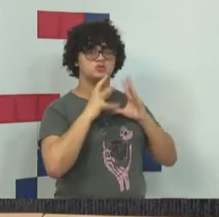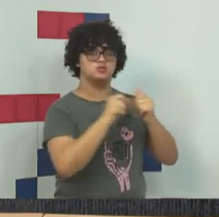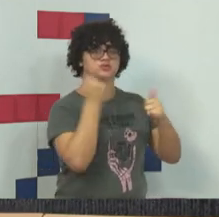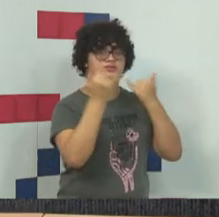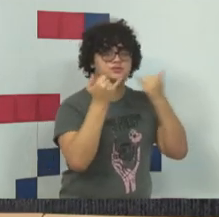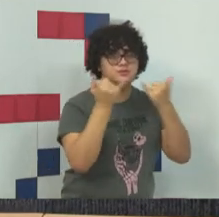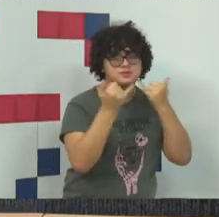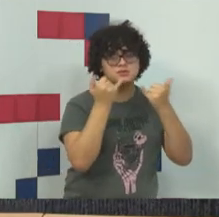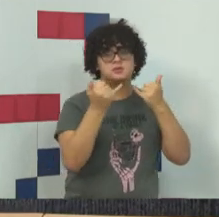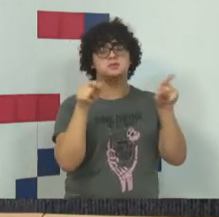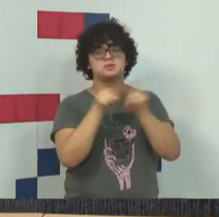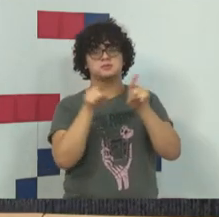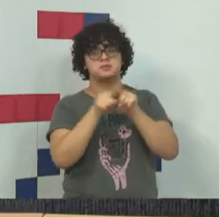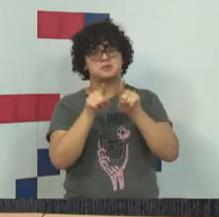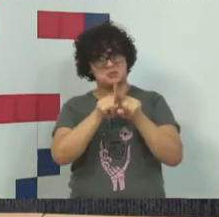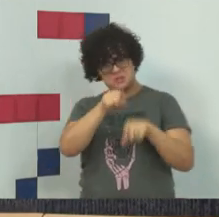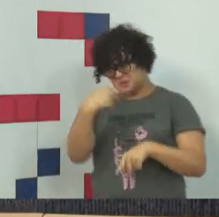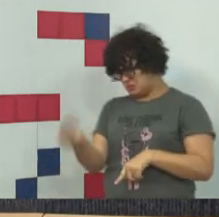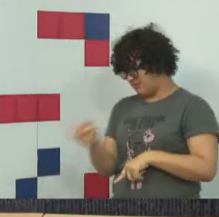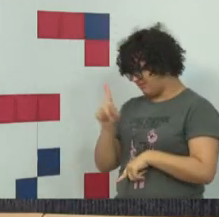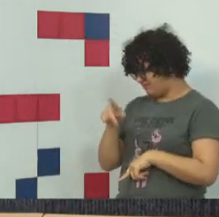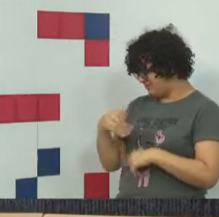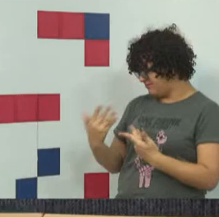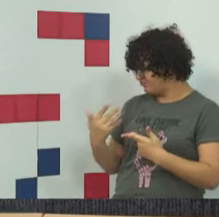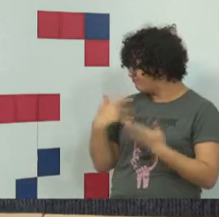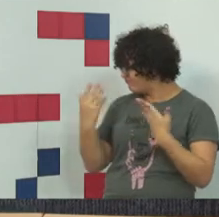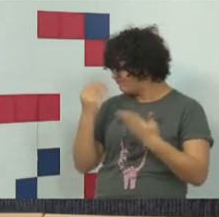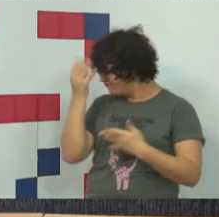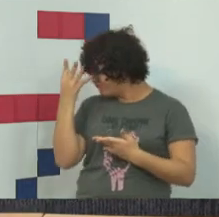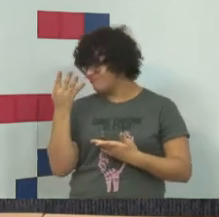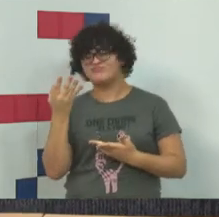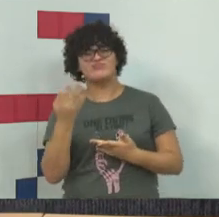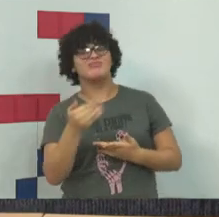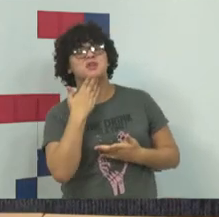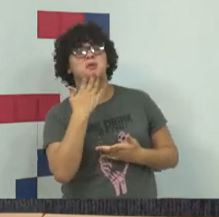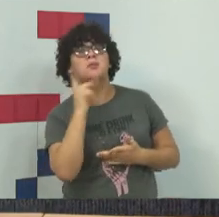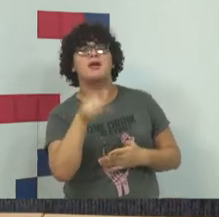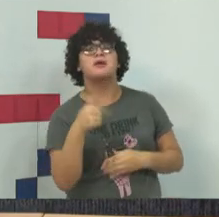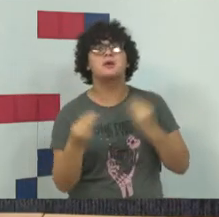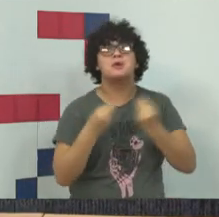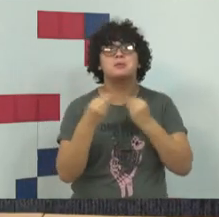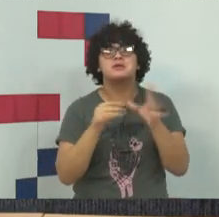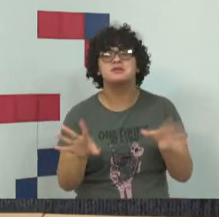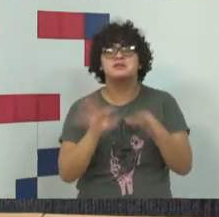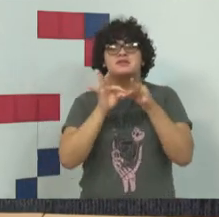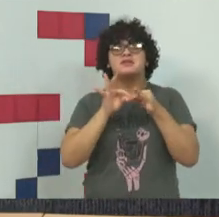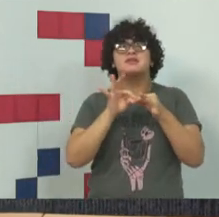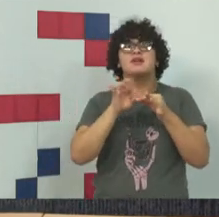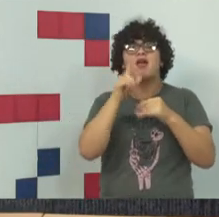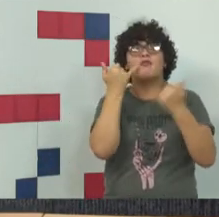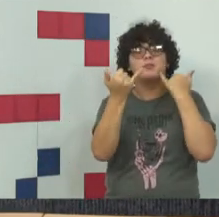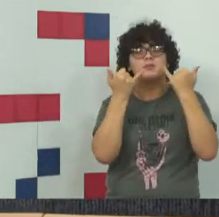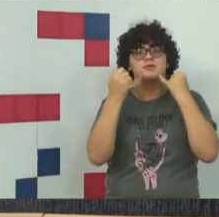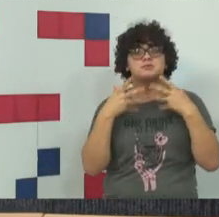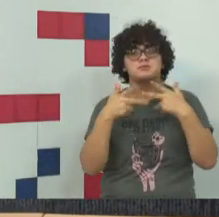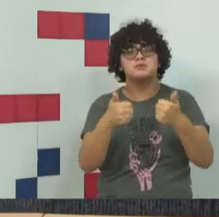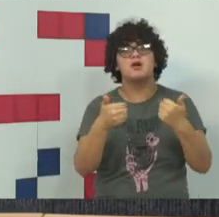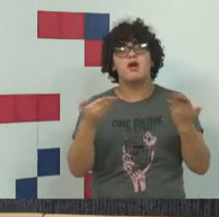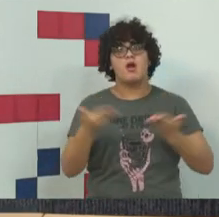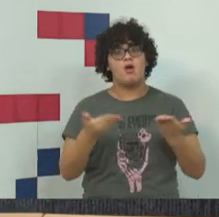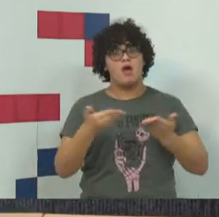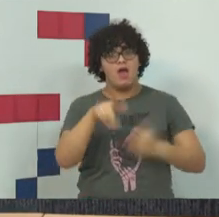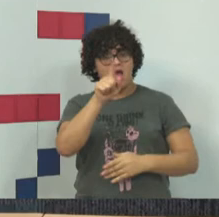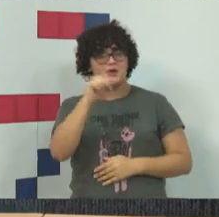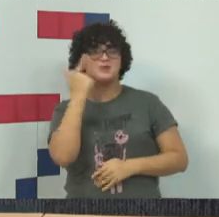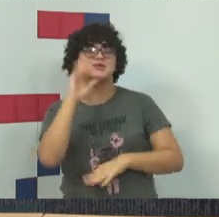resiliência, não é isso? A imediata recomposição daquela informação. Isso